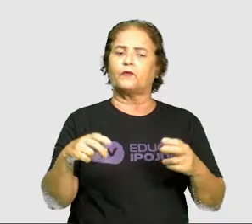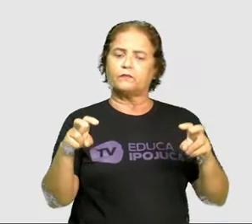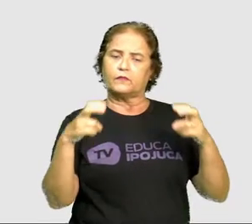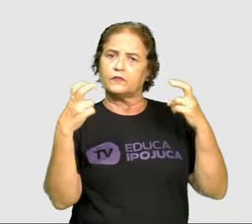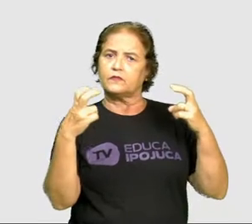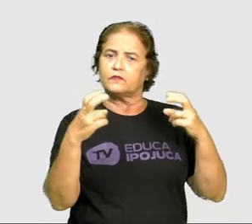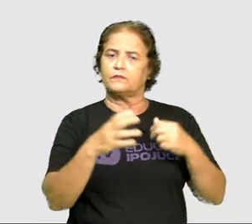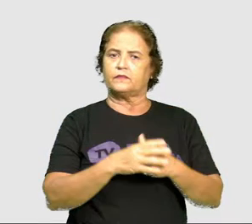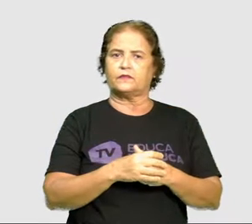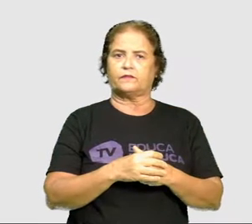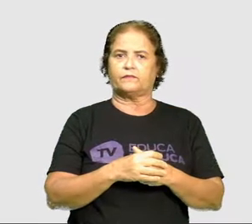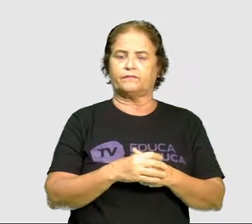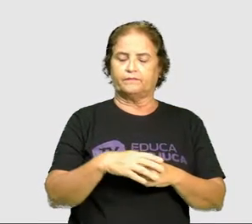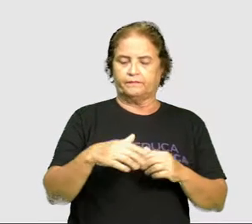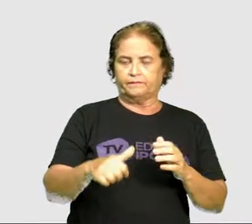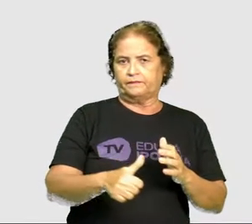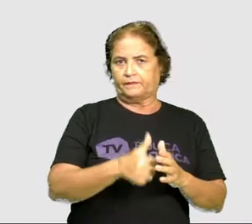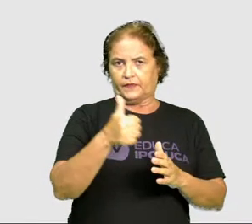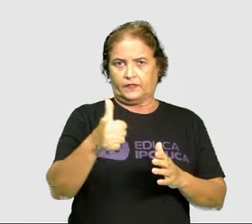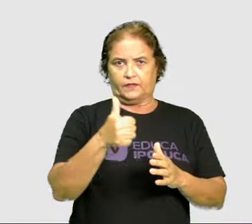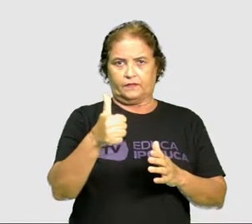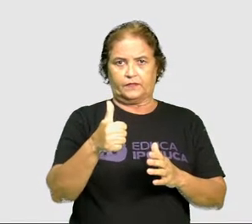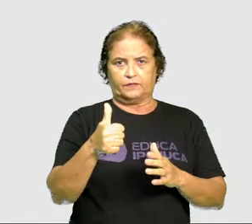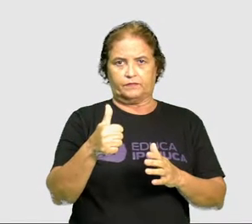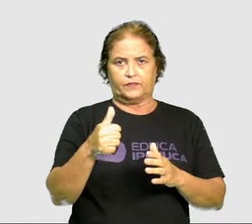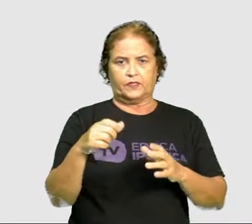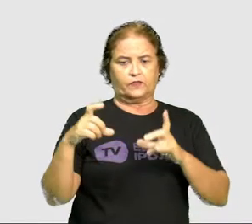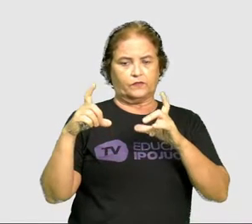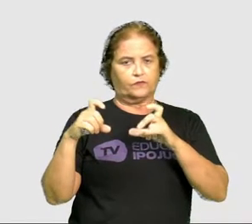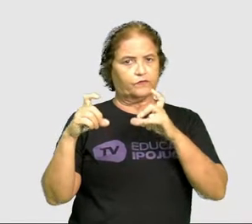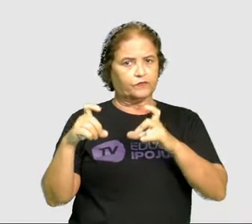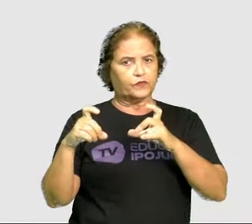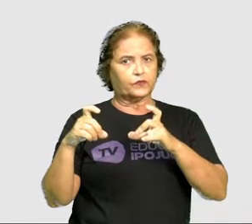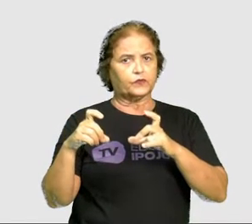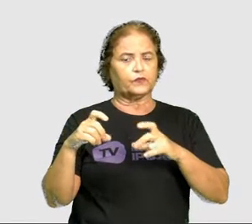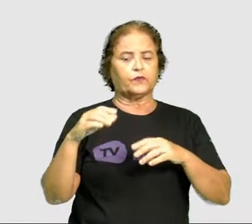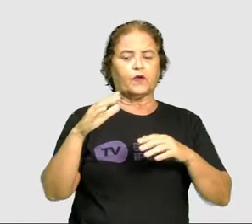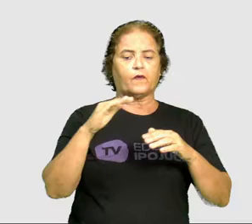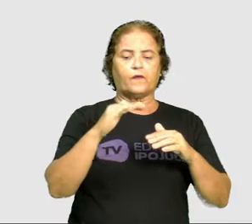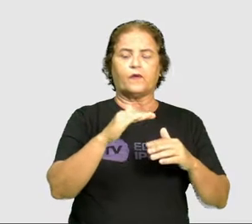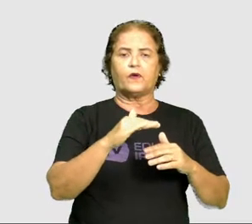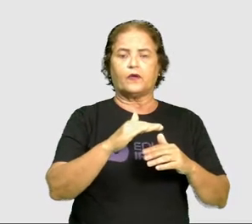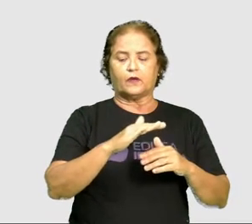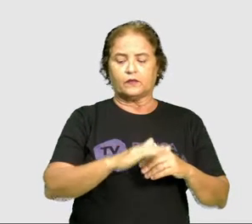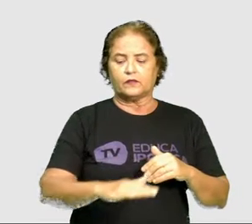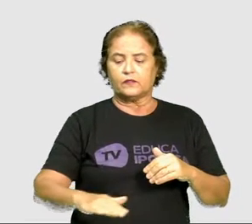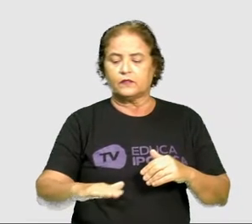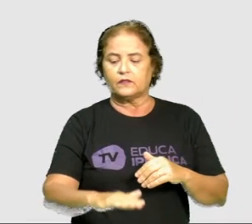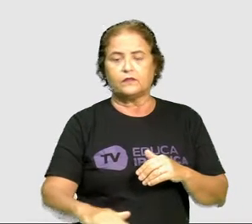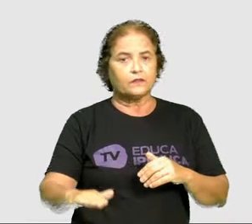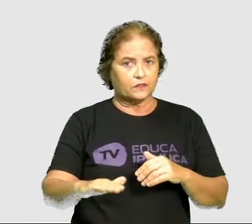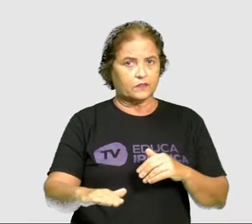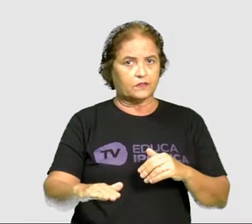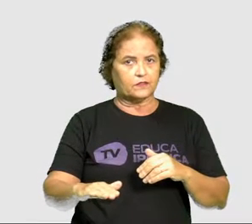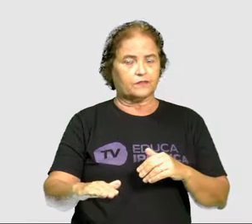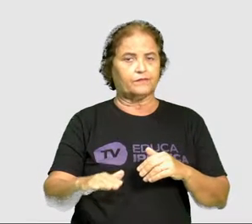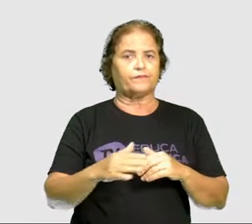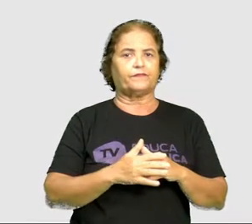isso? Na primeira imagem a gente percebe o que é a criança, que é o momento da infância.